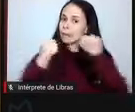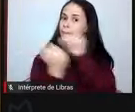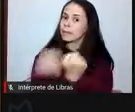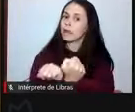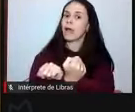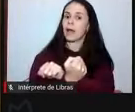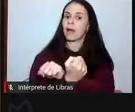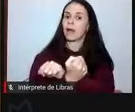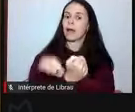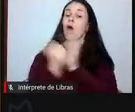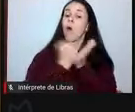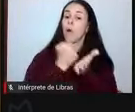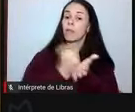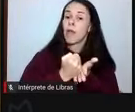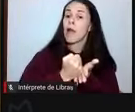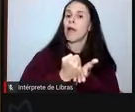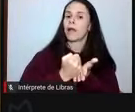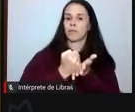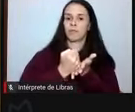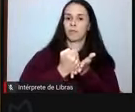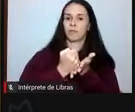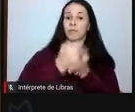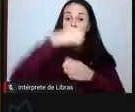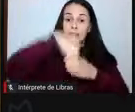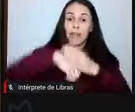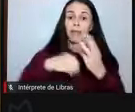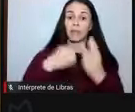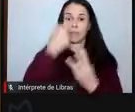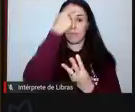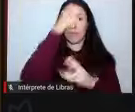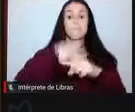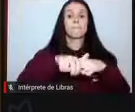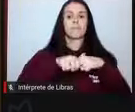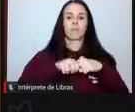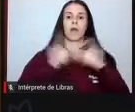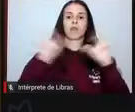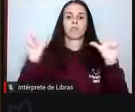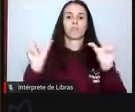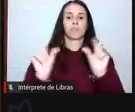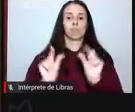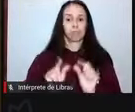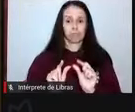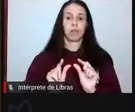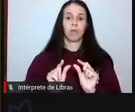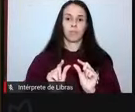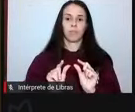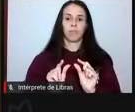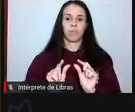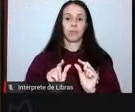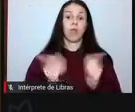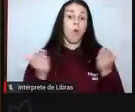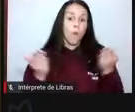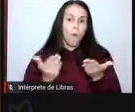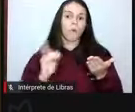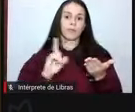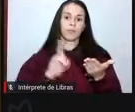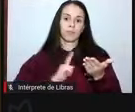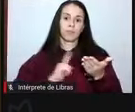que a universidade tem hoje, com empresas que prestam serviços